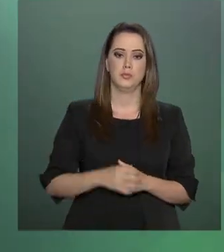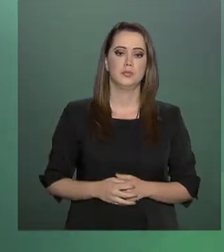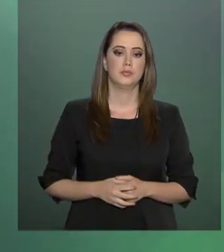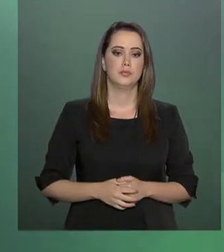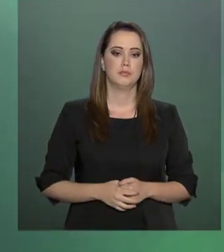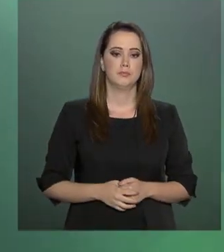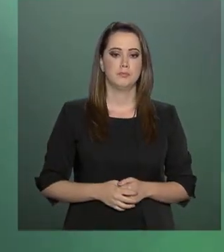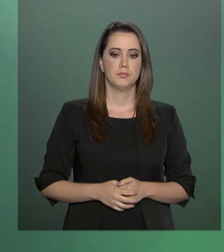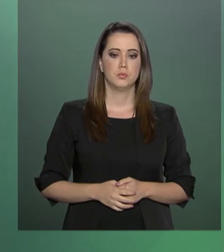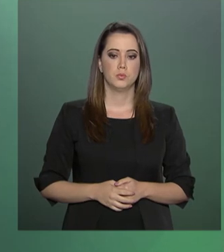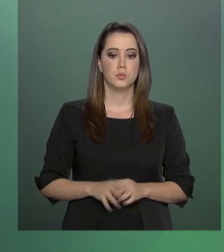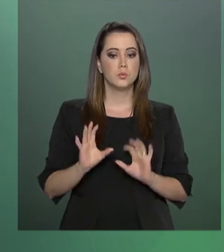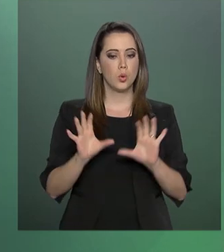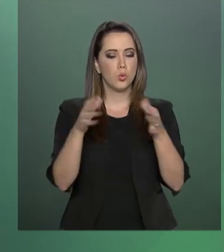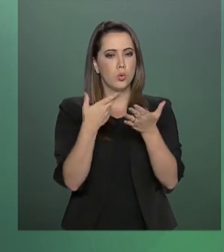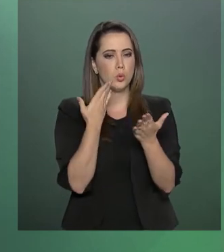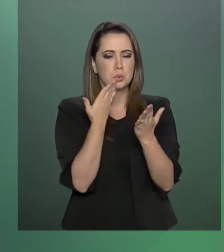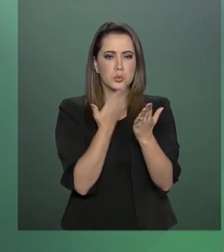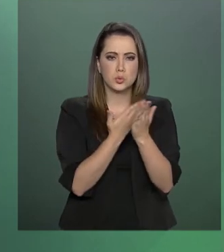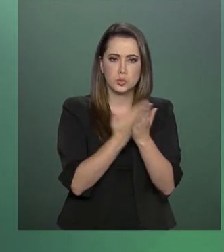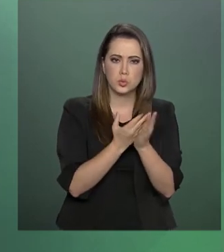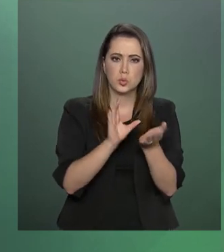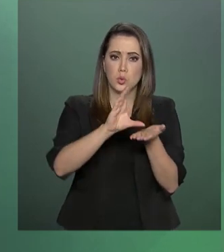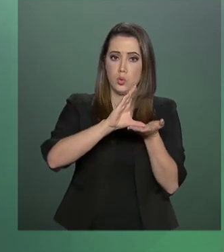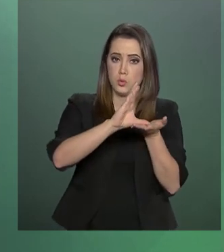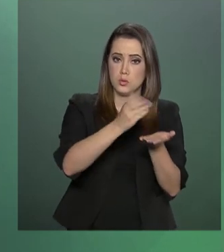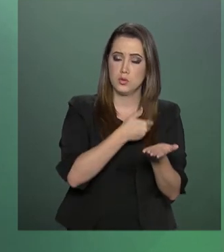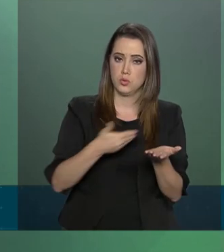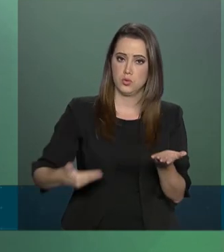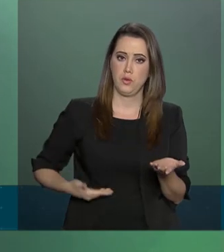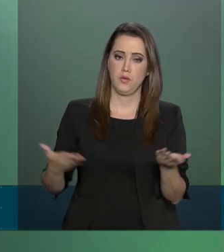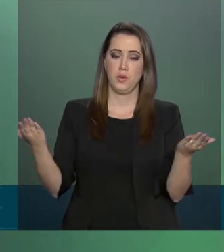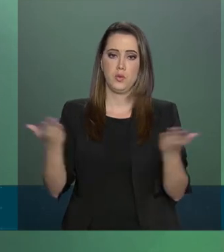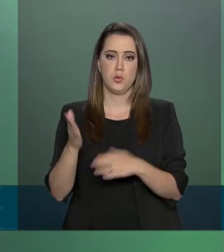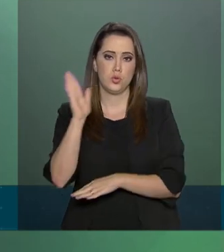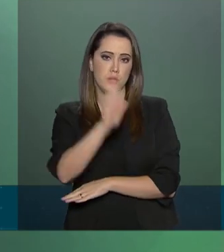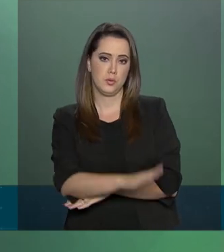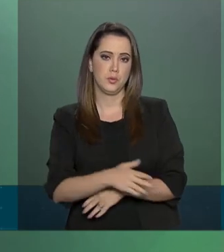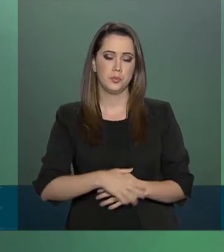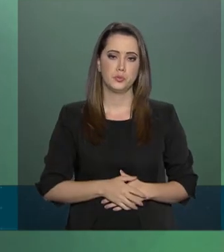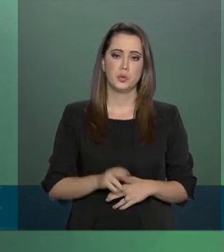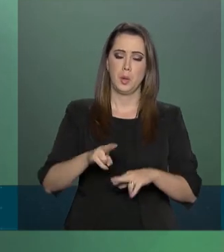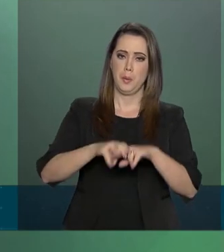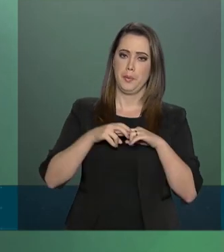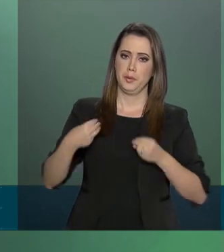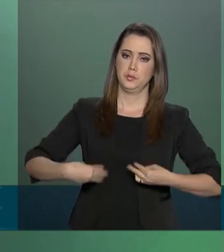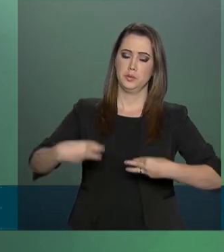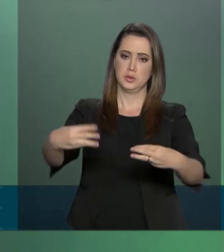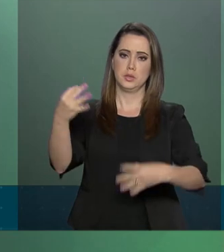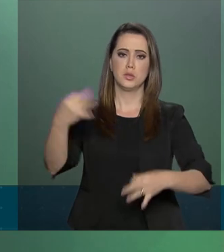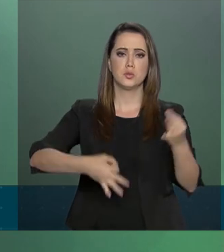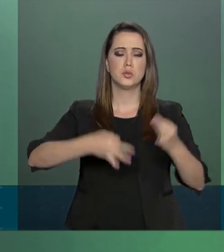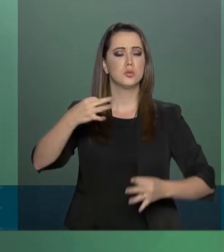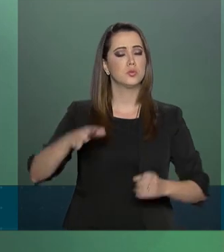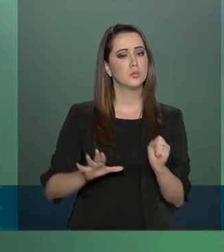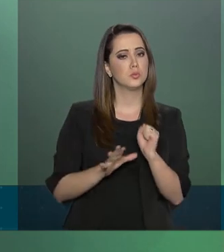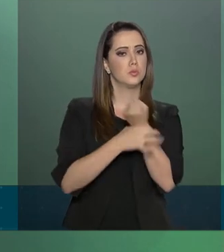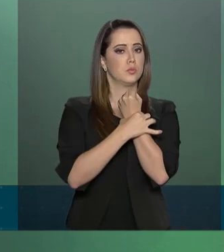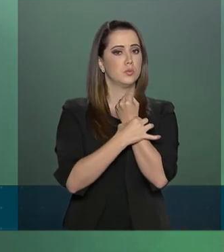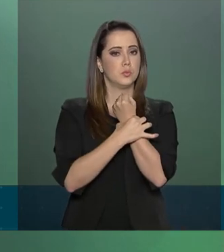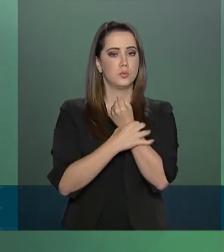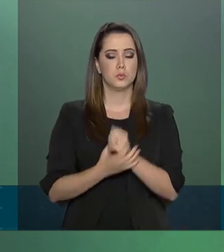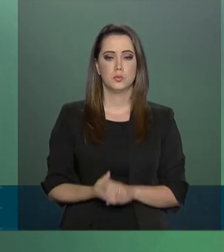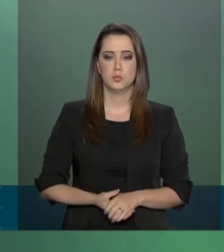apreciação do Conselho de Governo hoje à tarde. Pelo Ministério da Justiça e Segurança Pública.